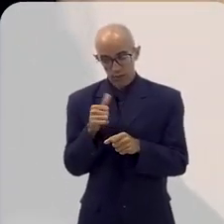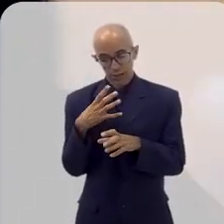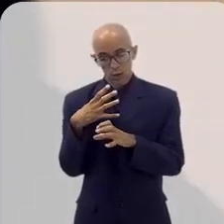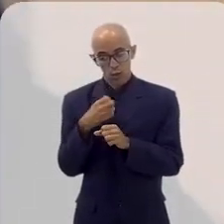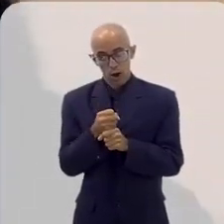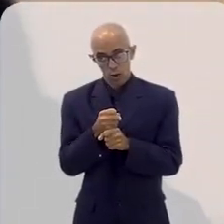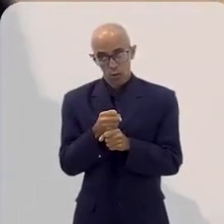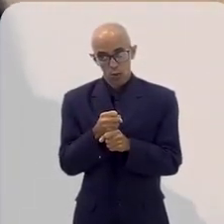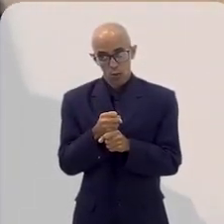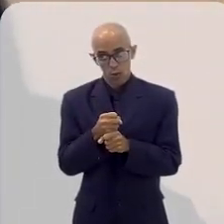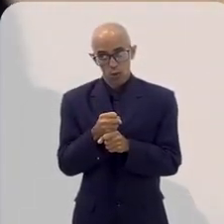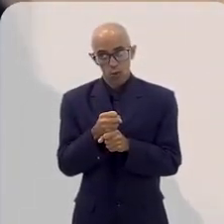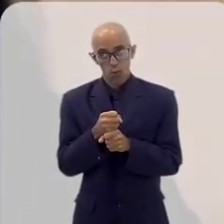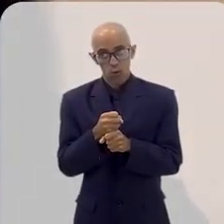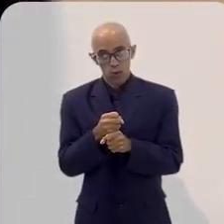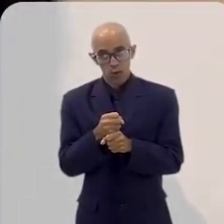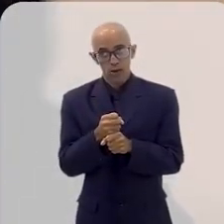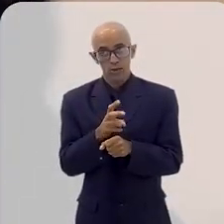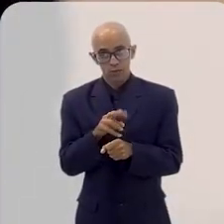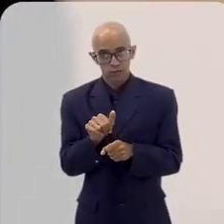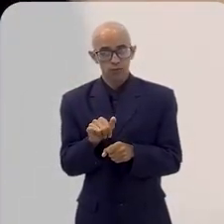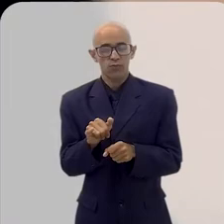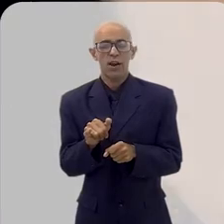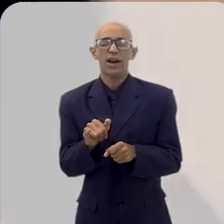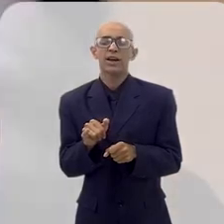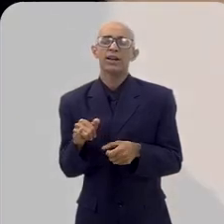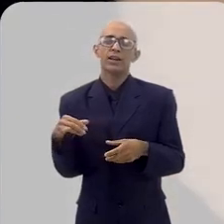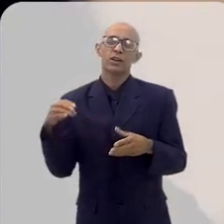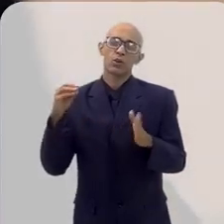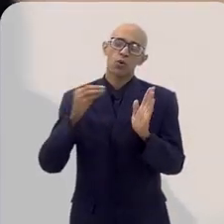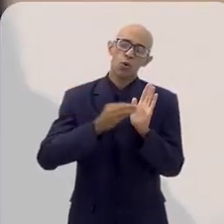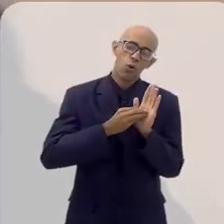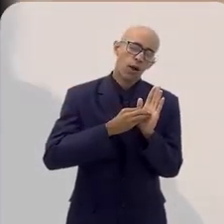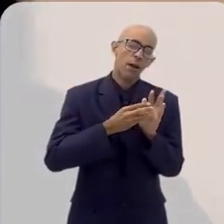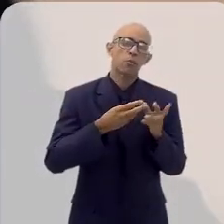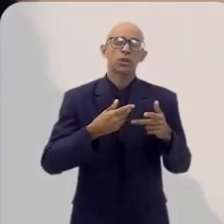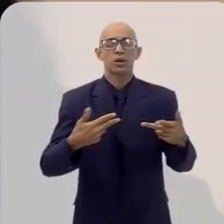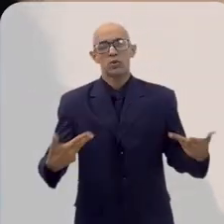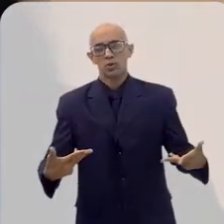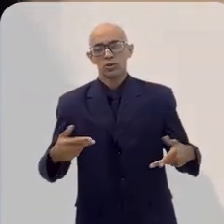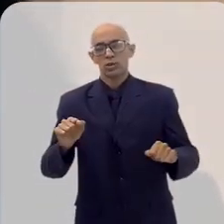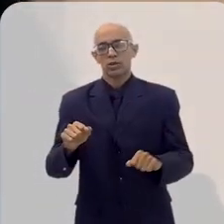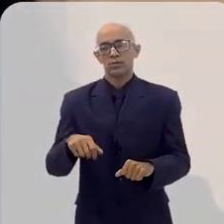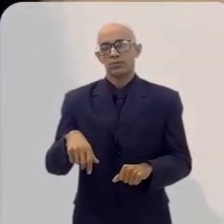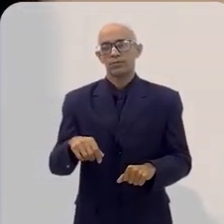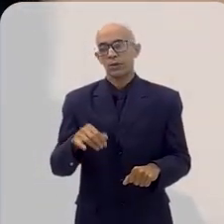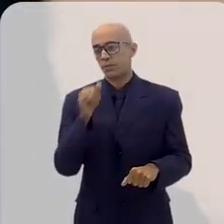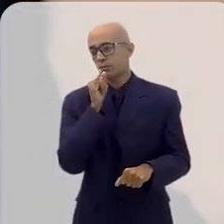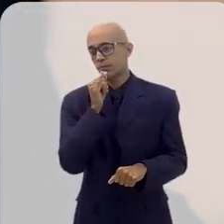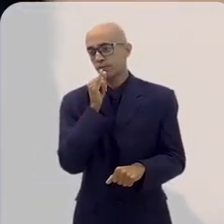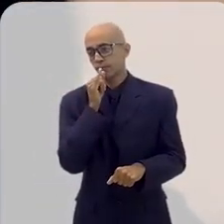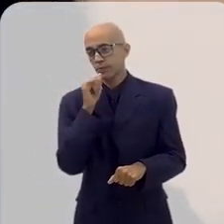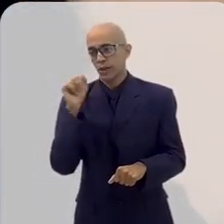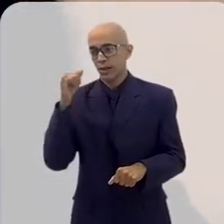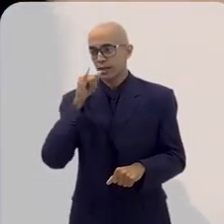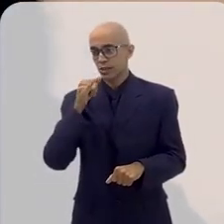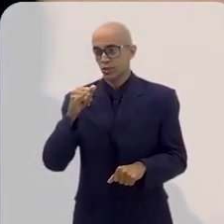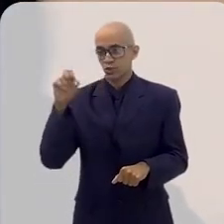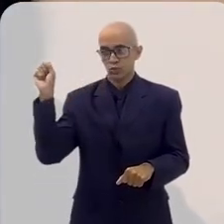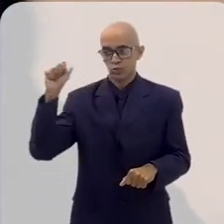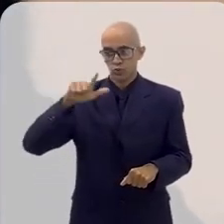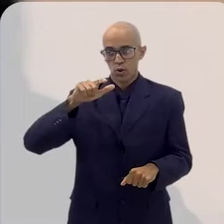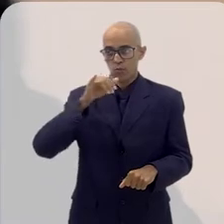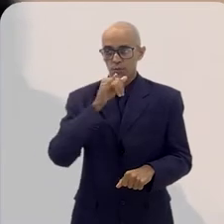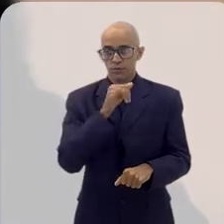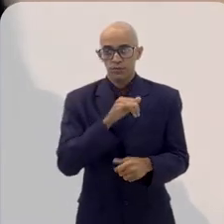vai haver um cálculo. E esse cálculo vai levar em consideração muitas coisas que hoje não são levadas em consideração. A energia solar, por exemplo,